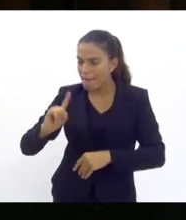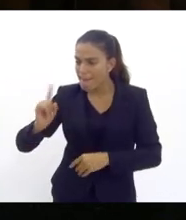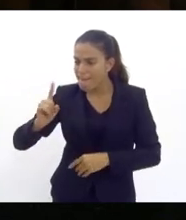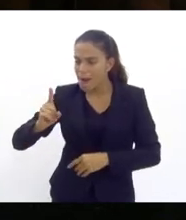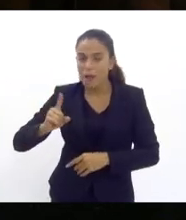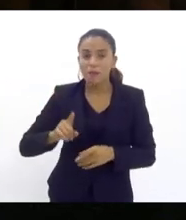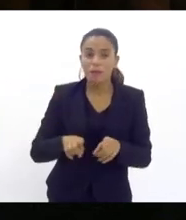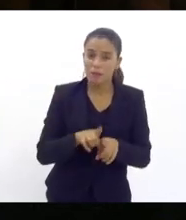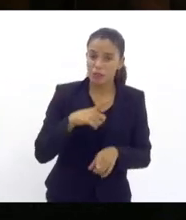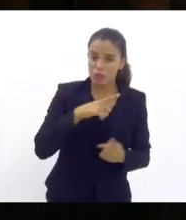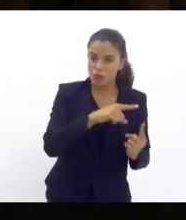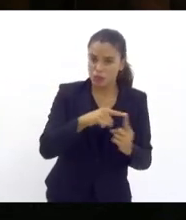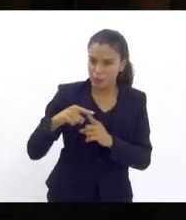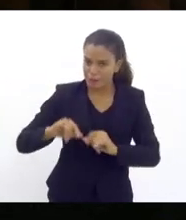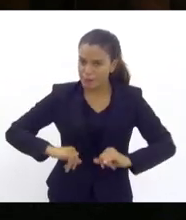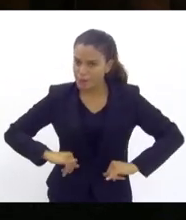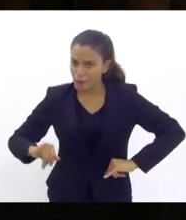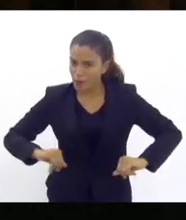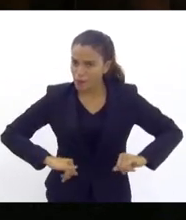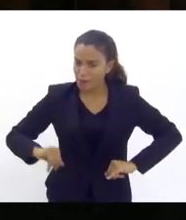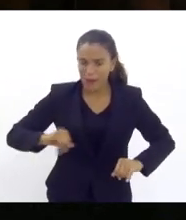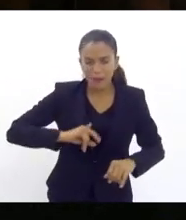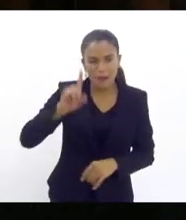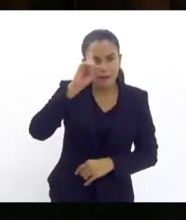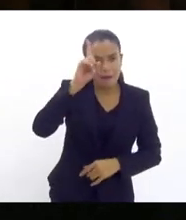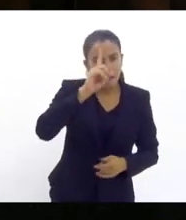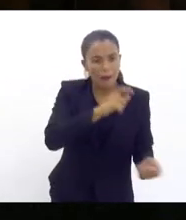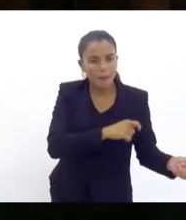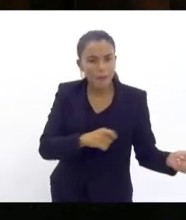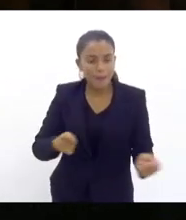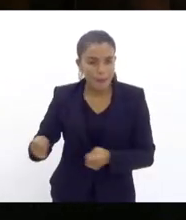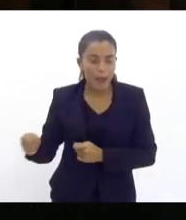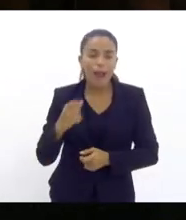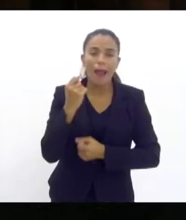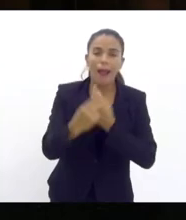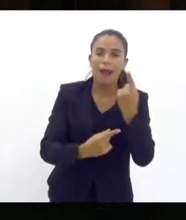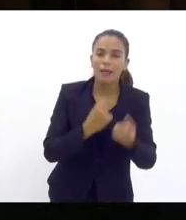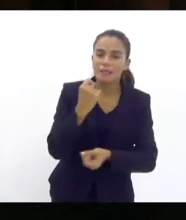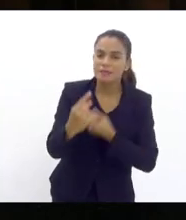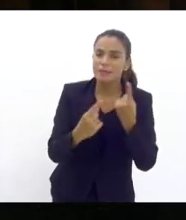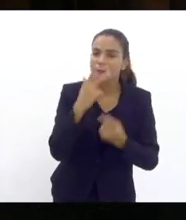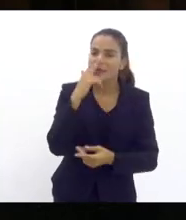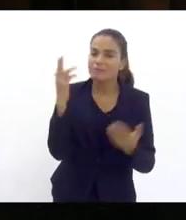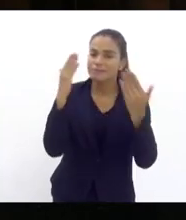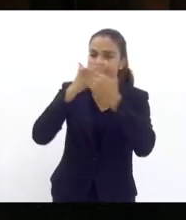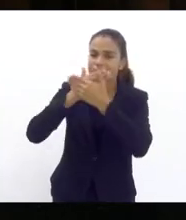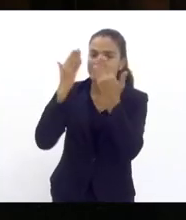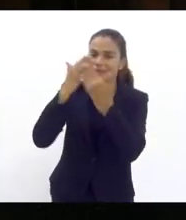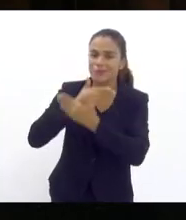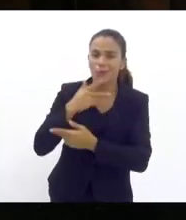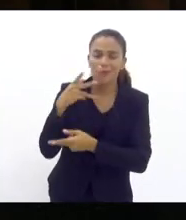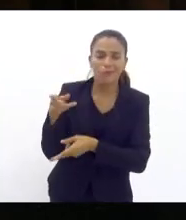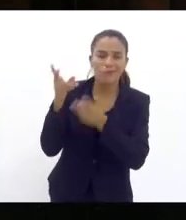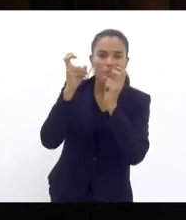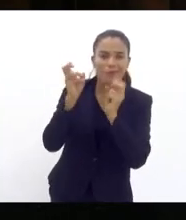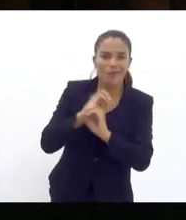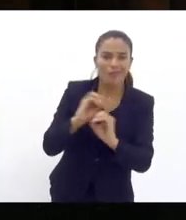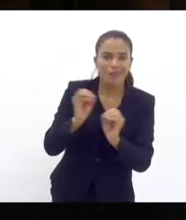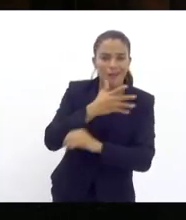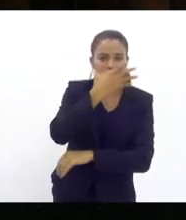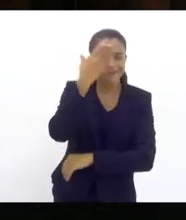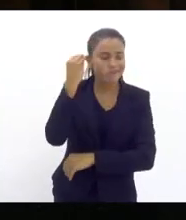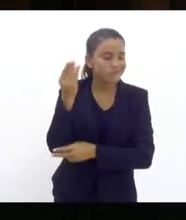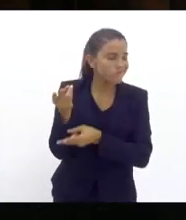e esse tipo de sofrimento que acontece diariamente também às vezes passa meio batido meio esquecido meio não